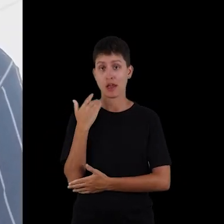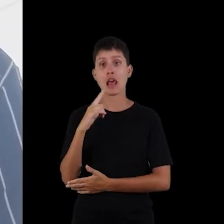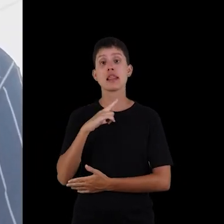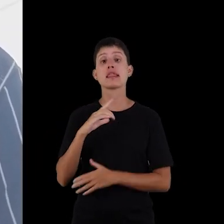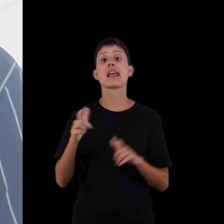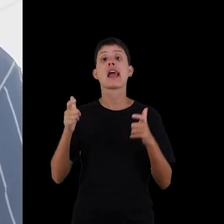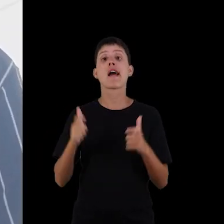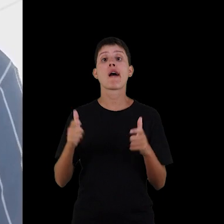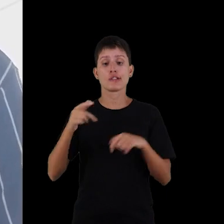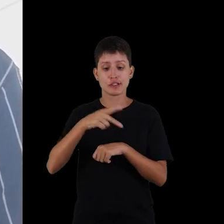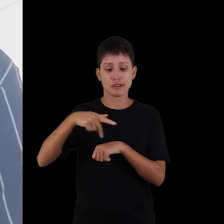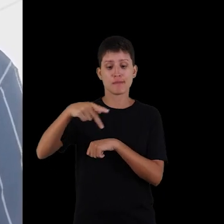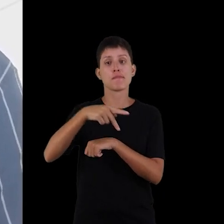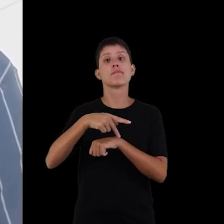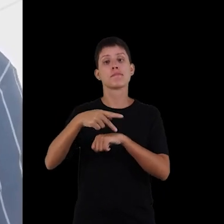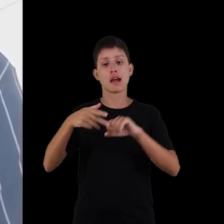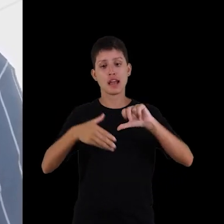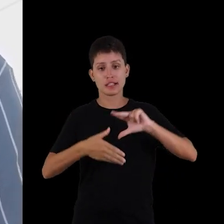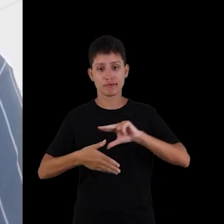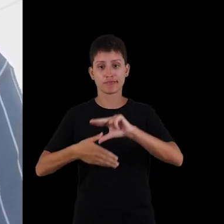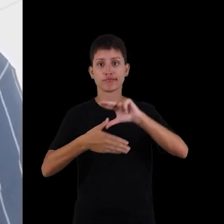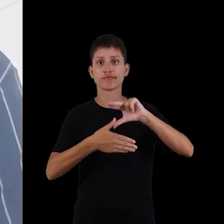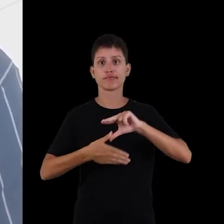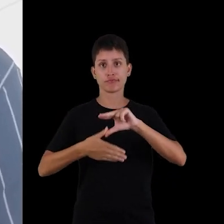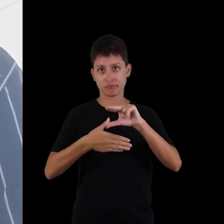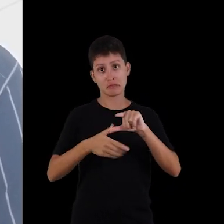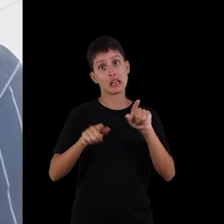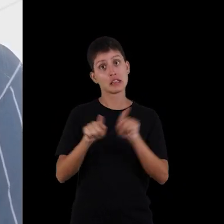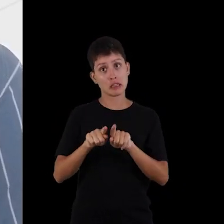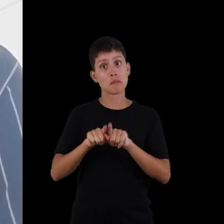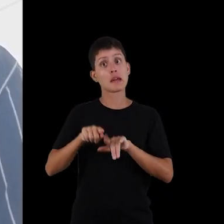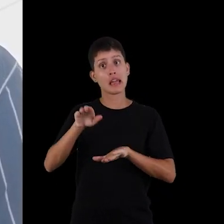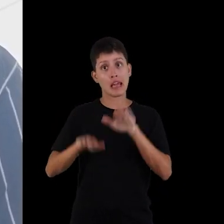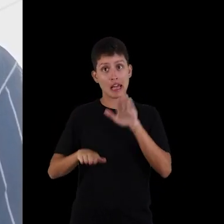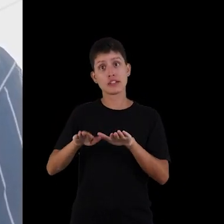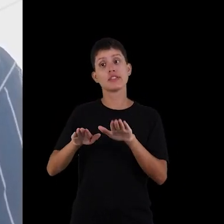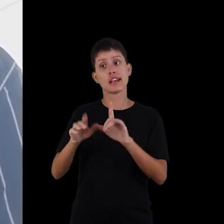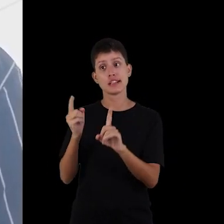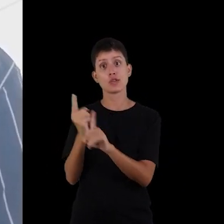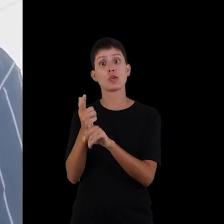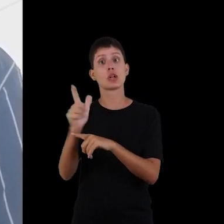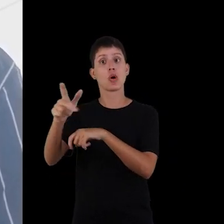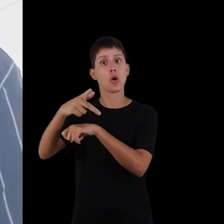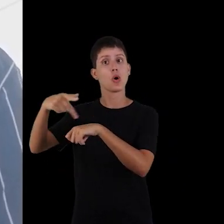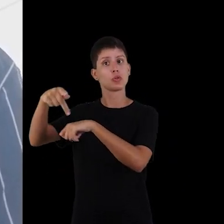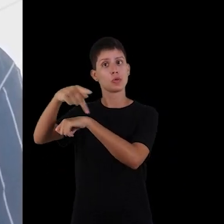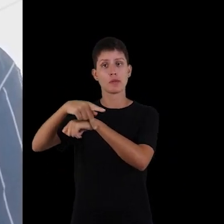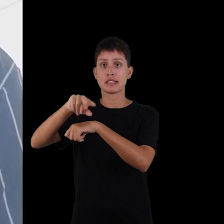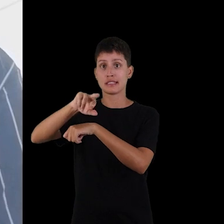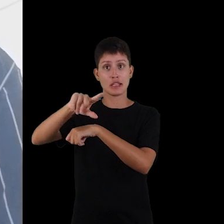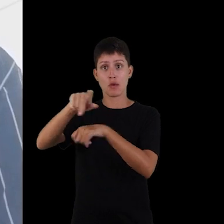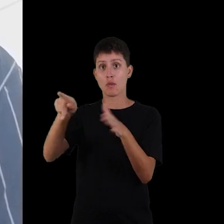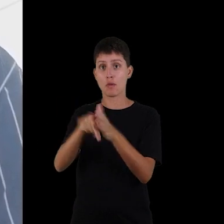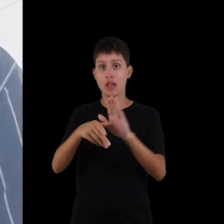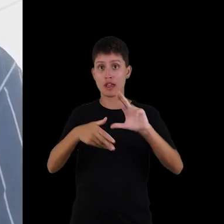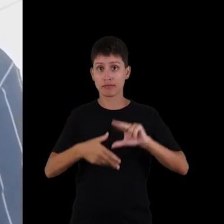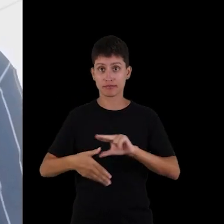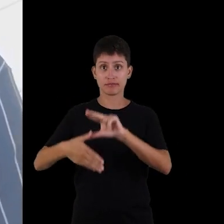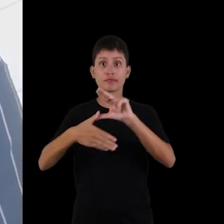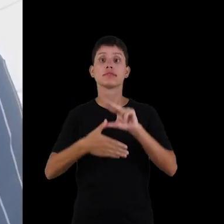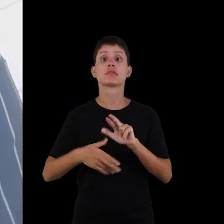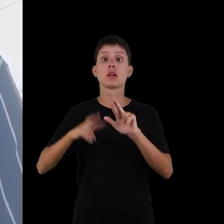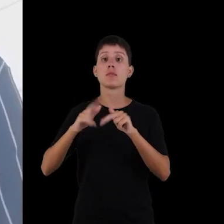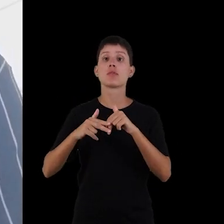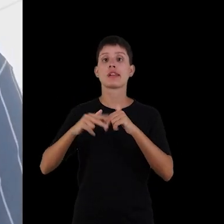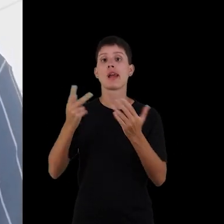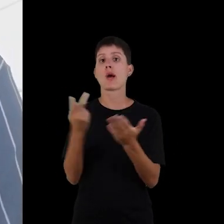em países endêmicos da América Latina e também pode ser encontrada em países não endêmicos da América Latina devido